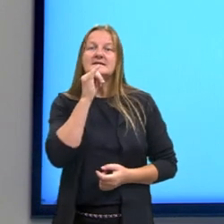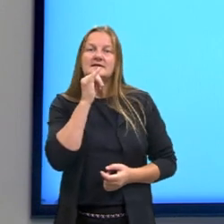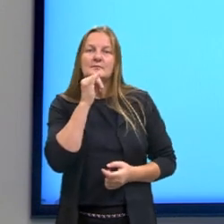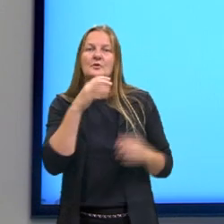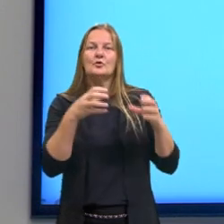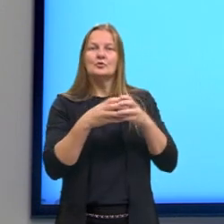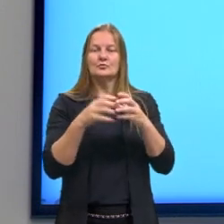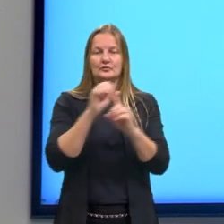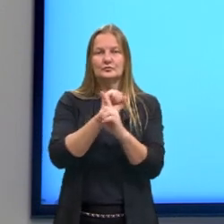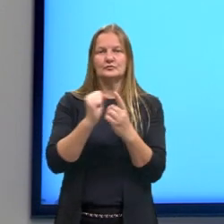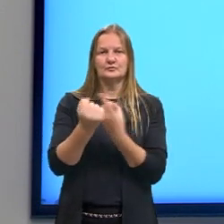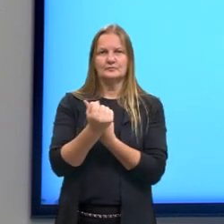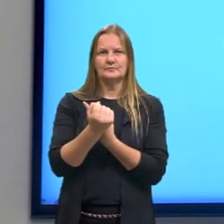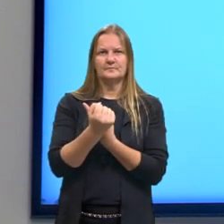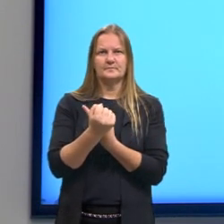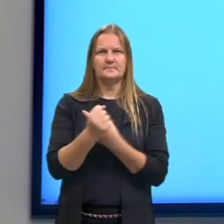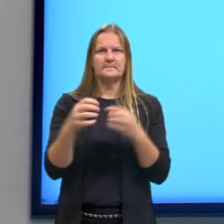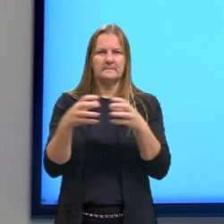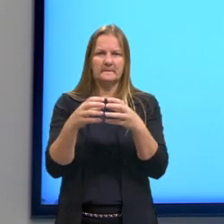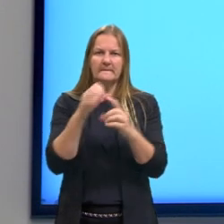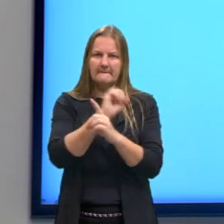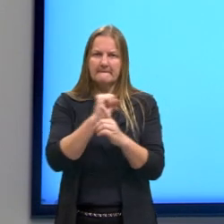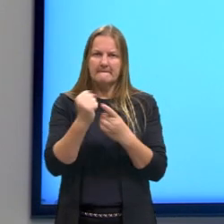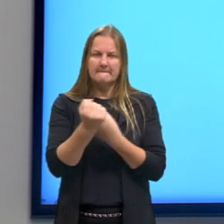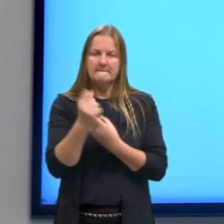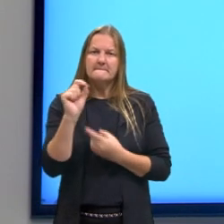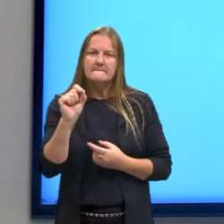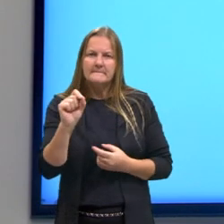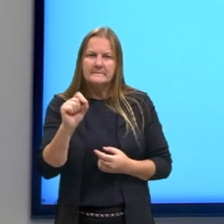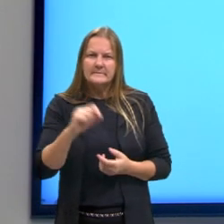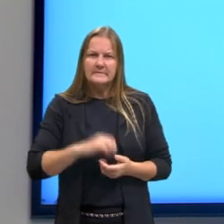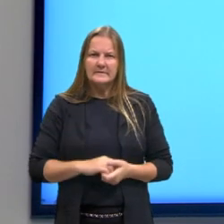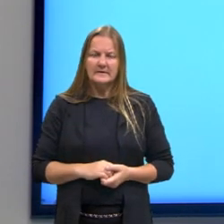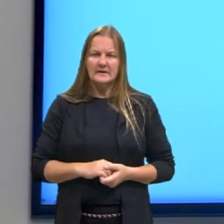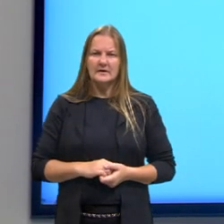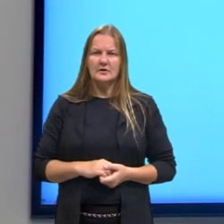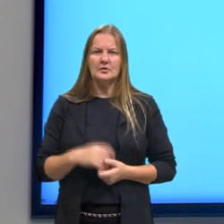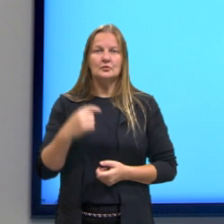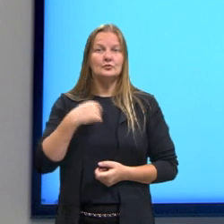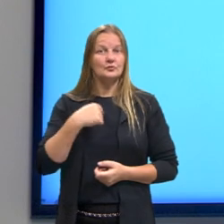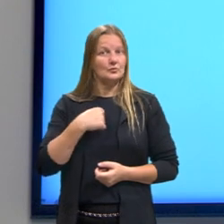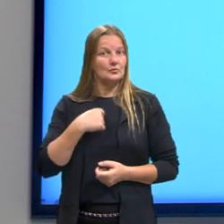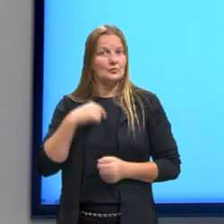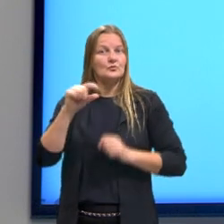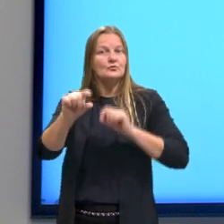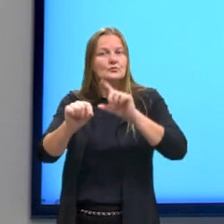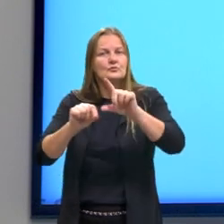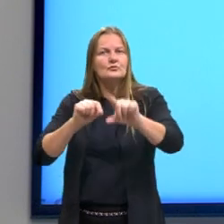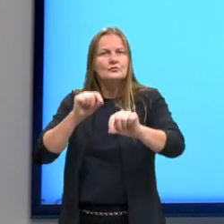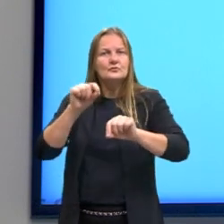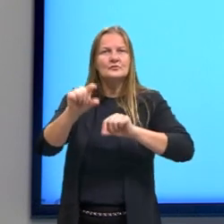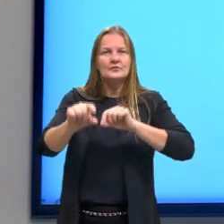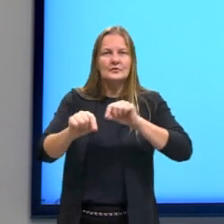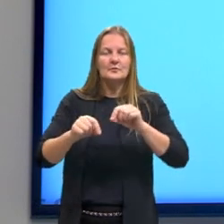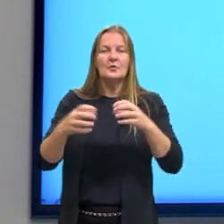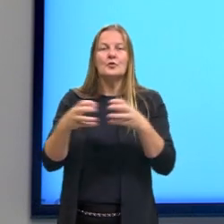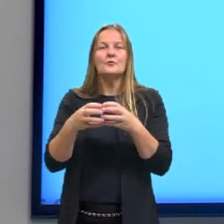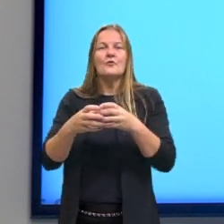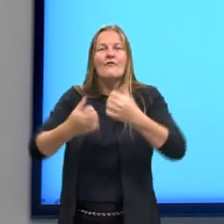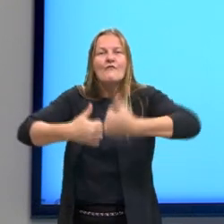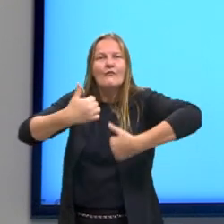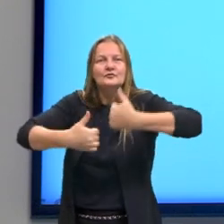grupos sociais. Os grupos sociais são grupos que nós escolhemos. O grupo de futebol,